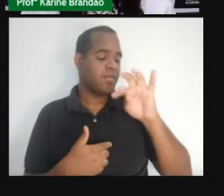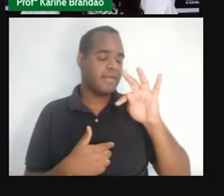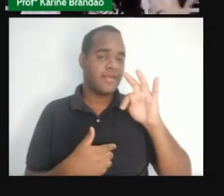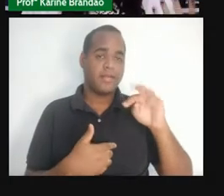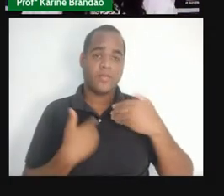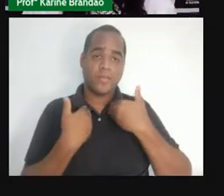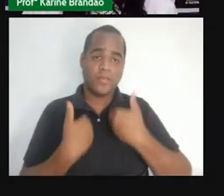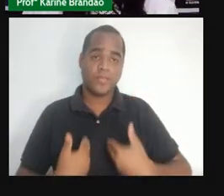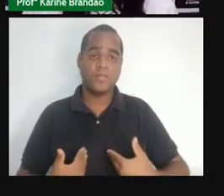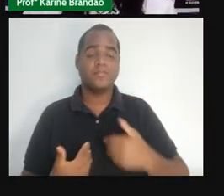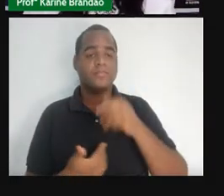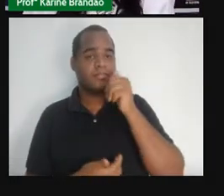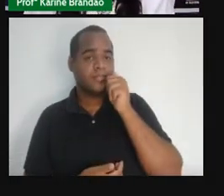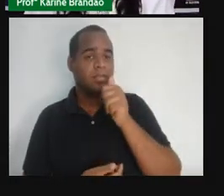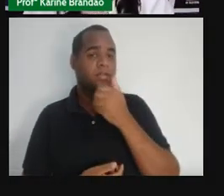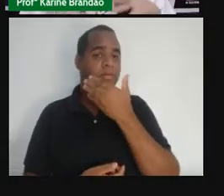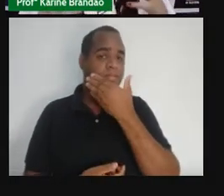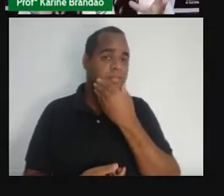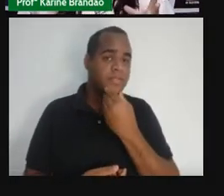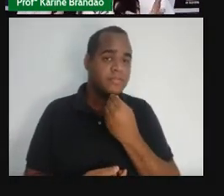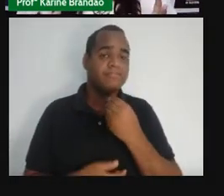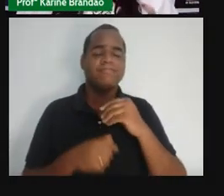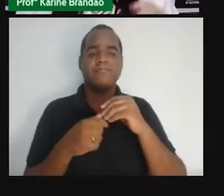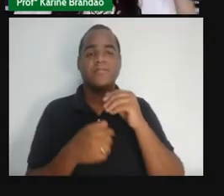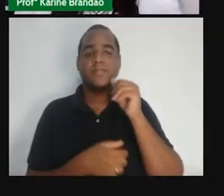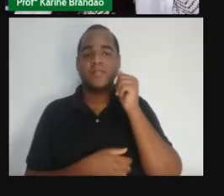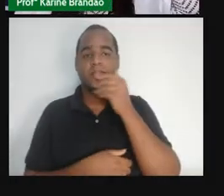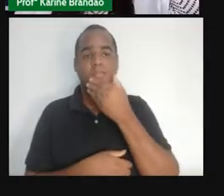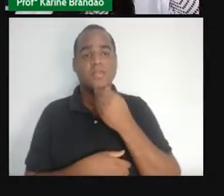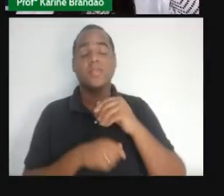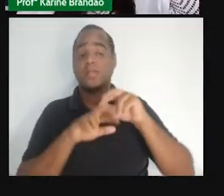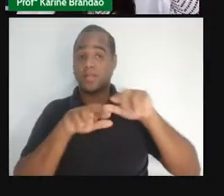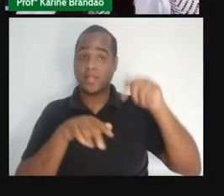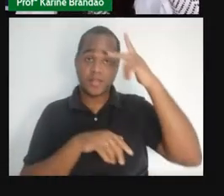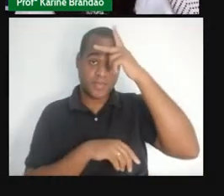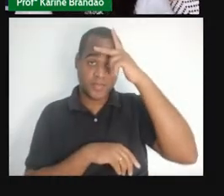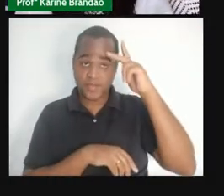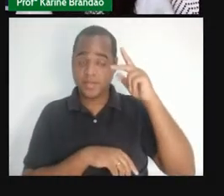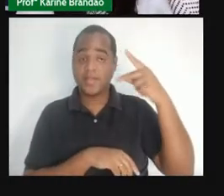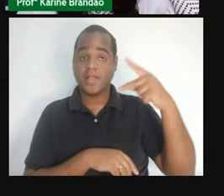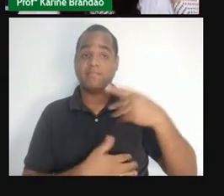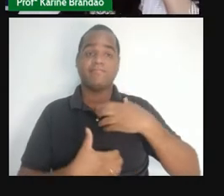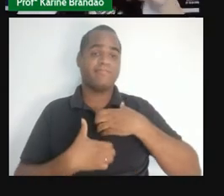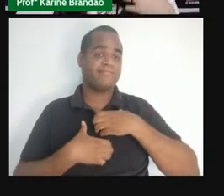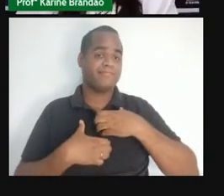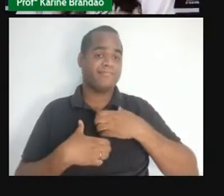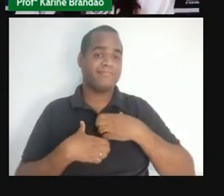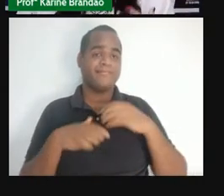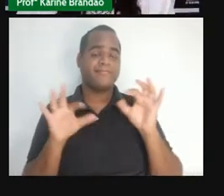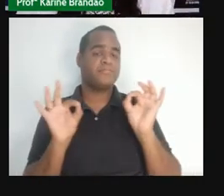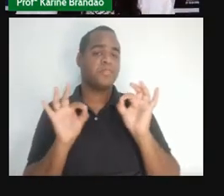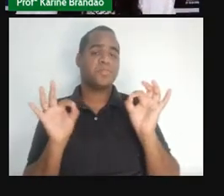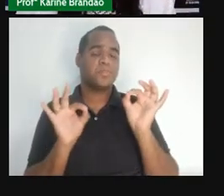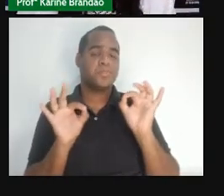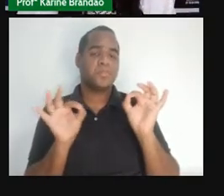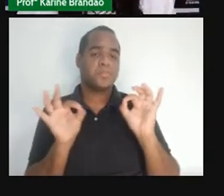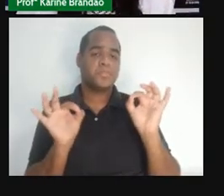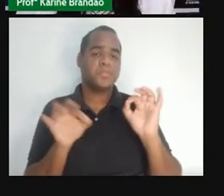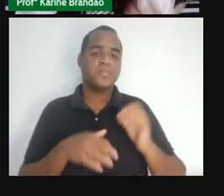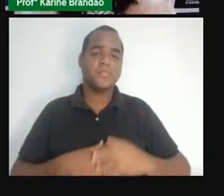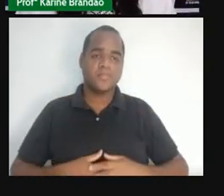meninas e meninos, das pessoas, ele vai ser assintomático. O quer dizer isso? Não vai causar